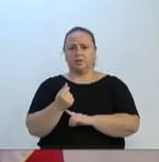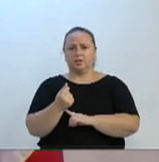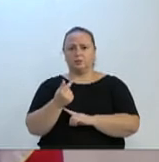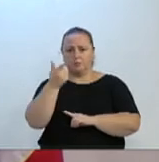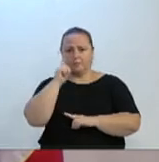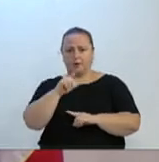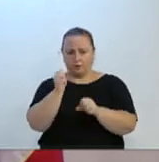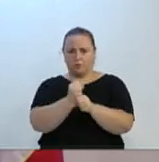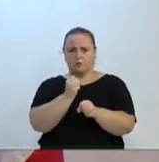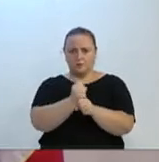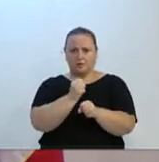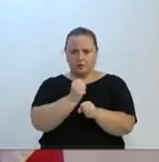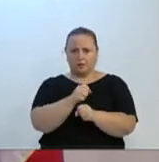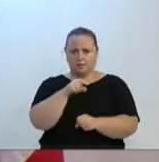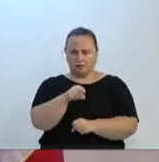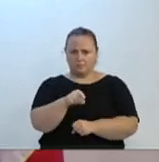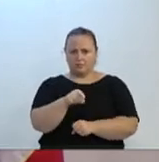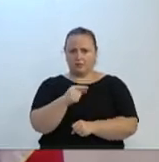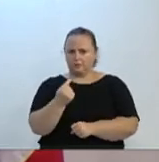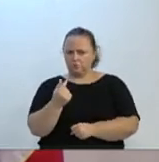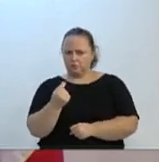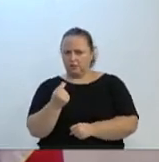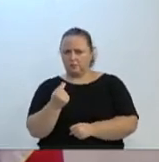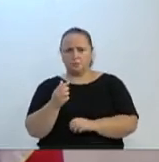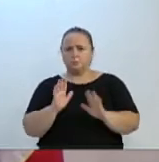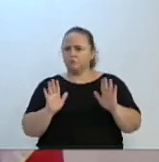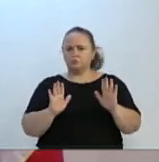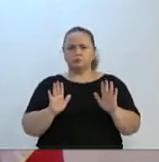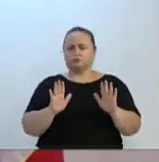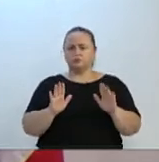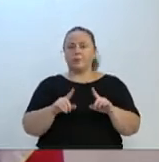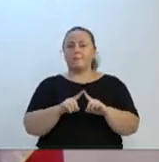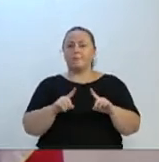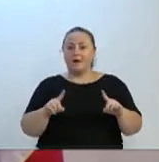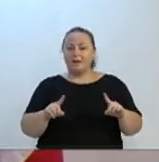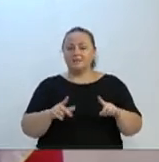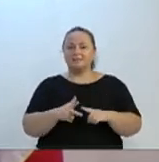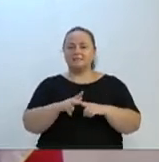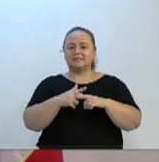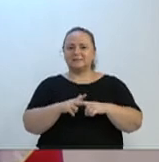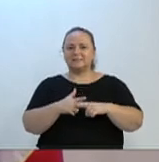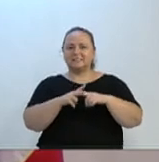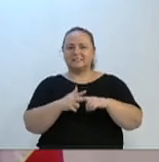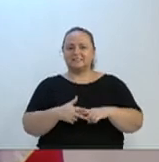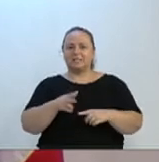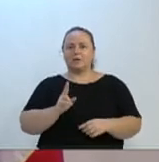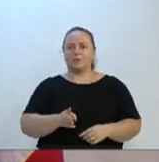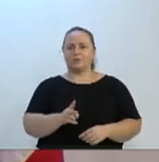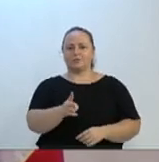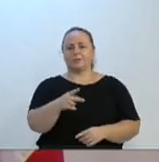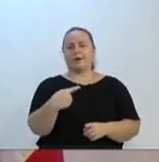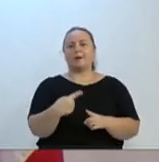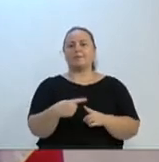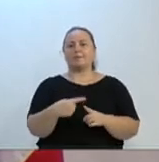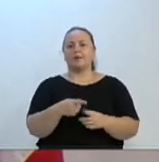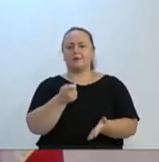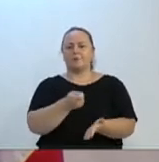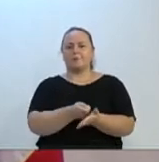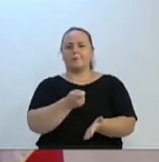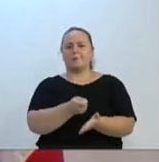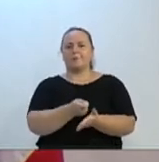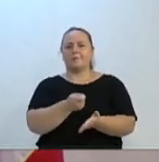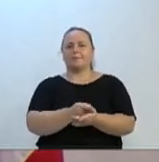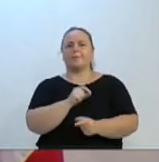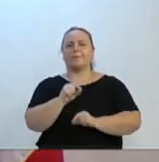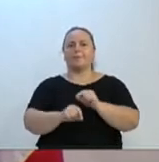no sentido de construção da estrutura física, mas a manutenção, porque ela tem uma obrigatoriedade de ser 24